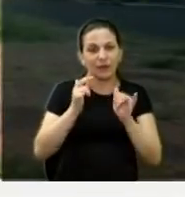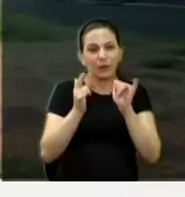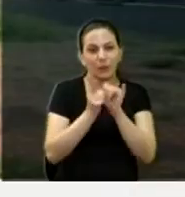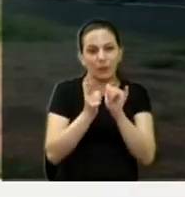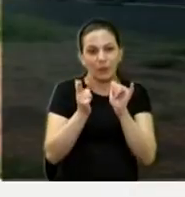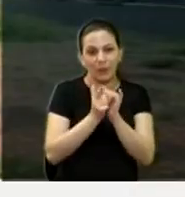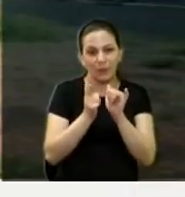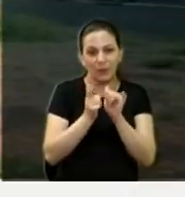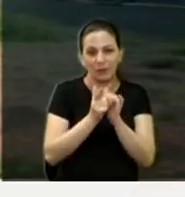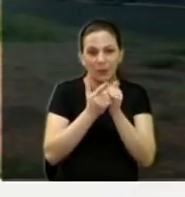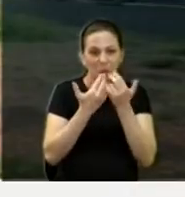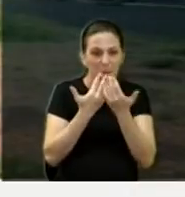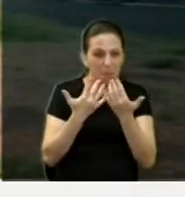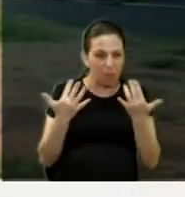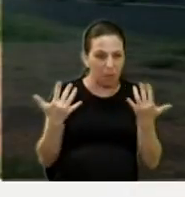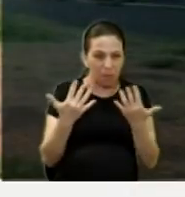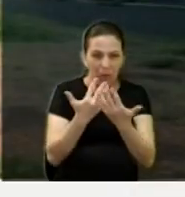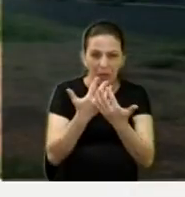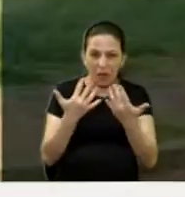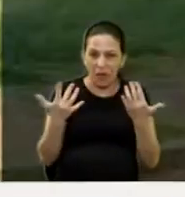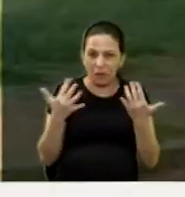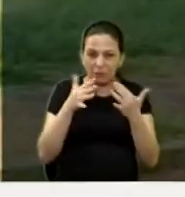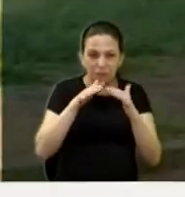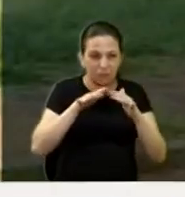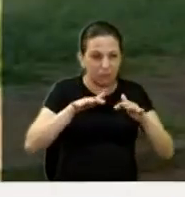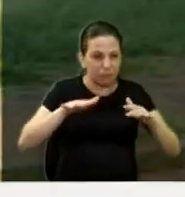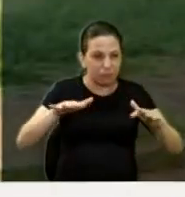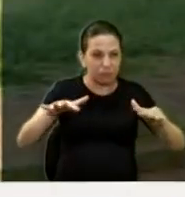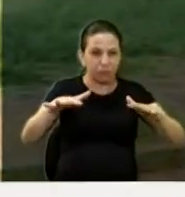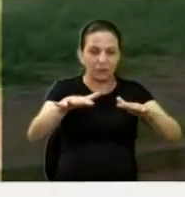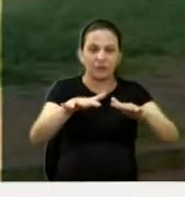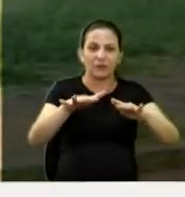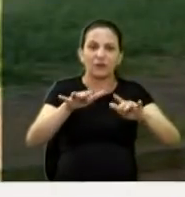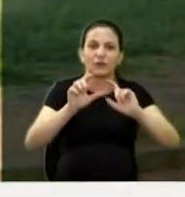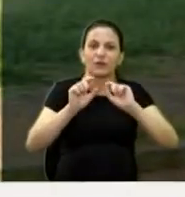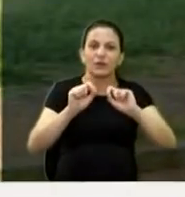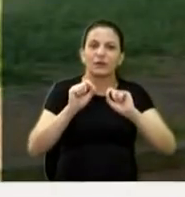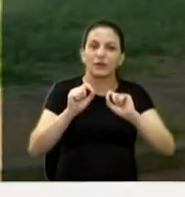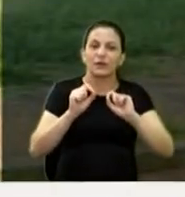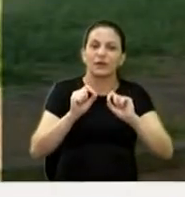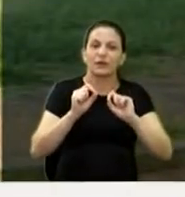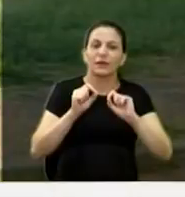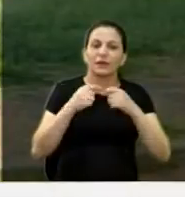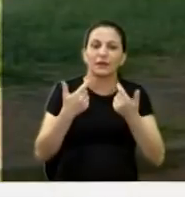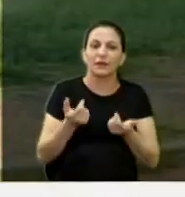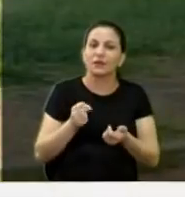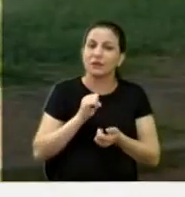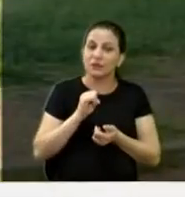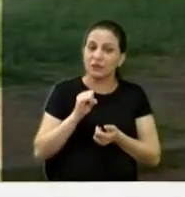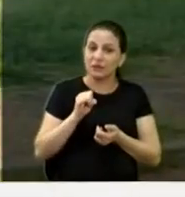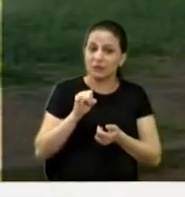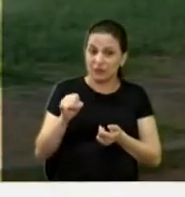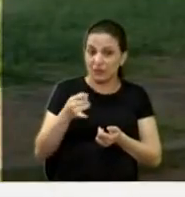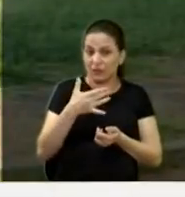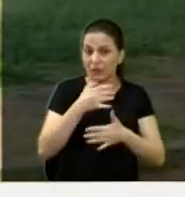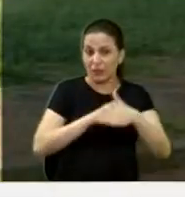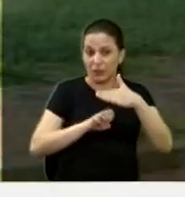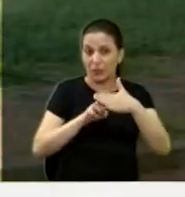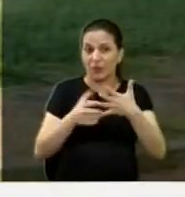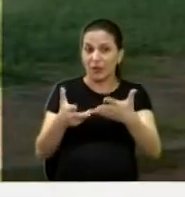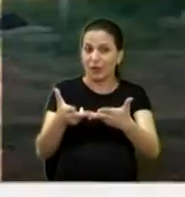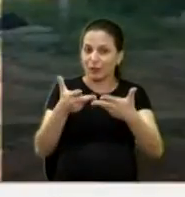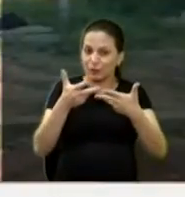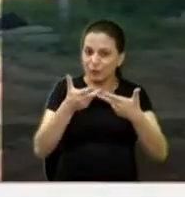tomados pelo mato, olha lá. Caso for adotado por uma empresa, acaba resolvendo um problema. A gente vai tentar